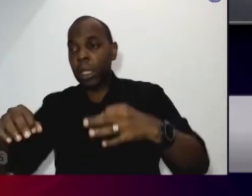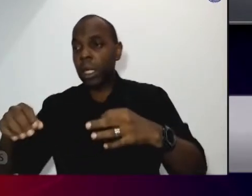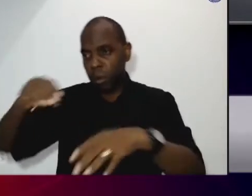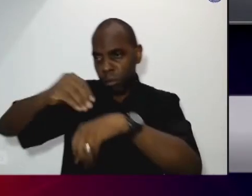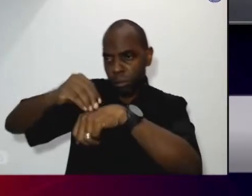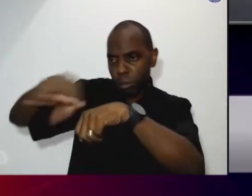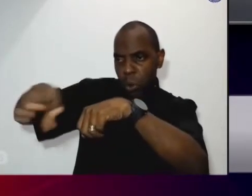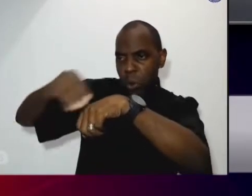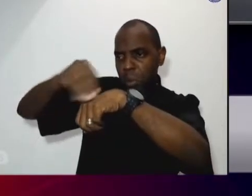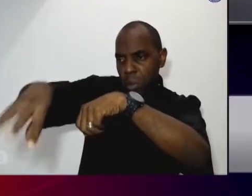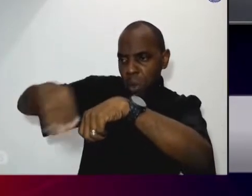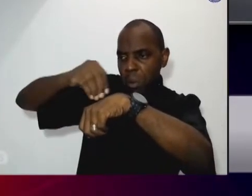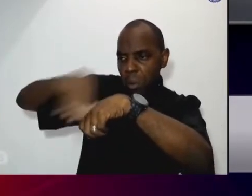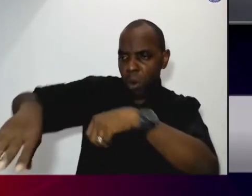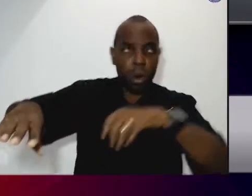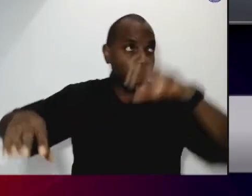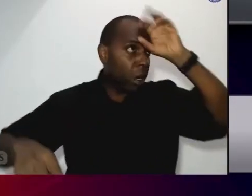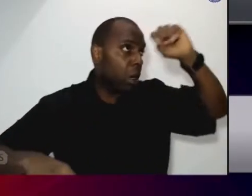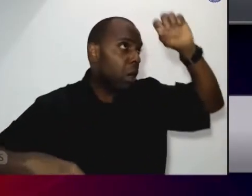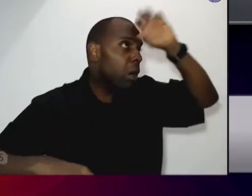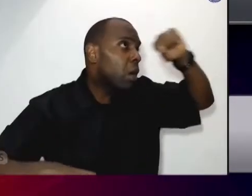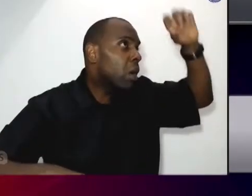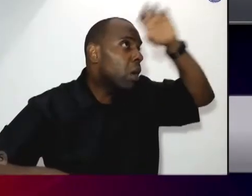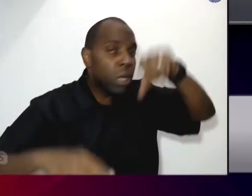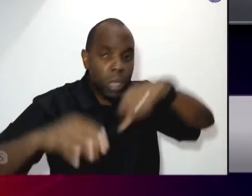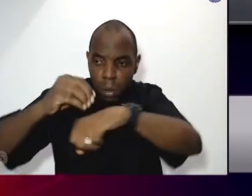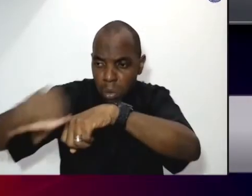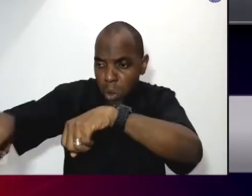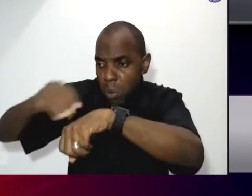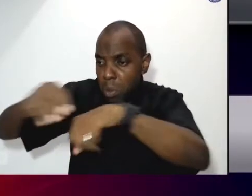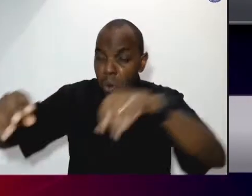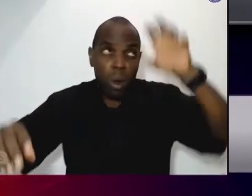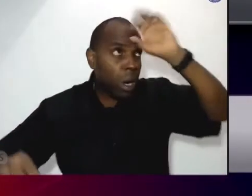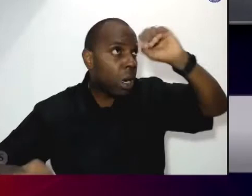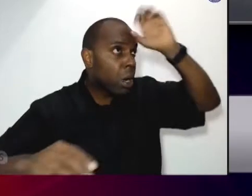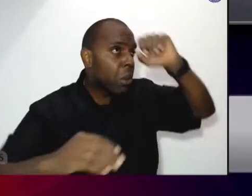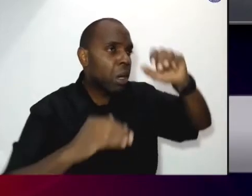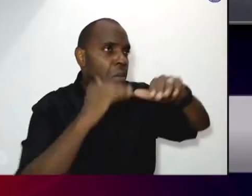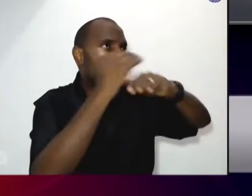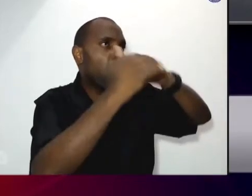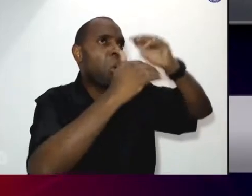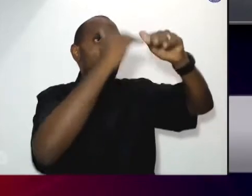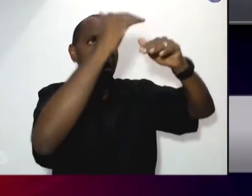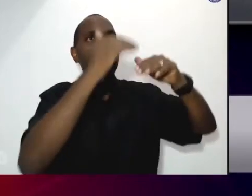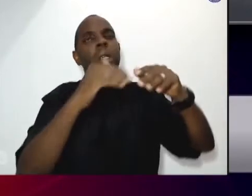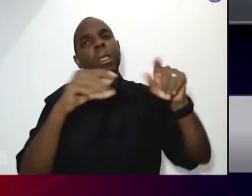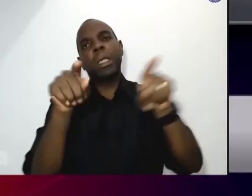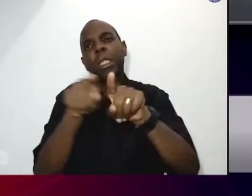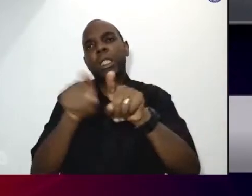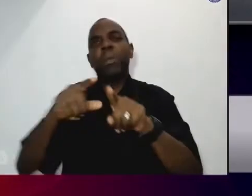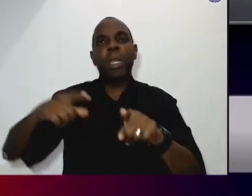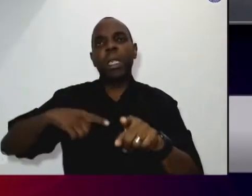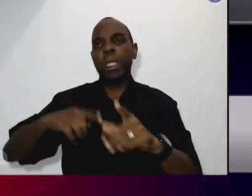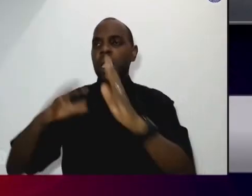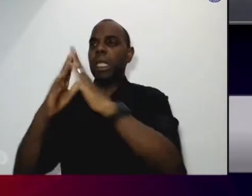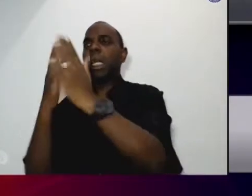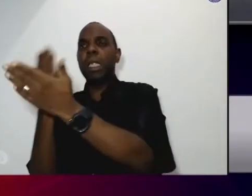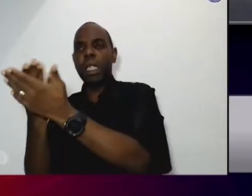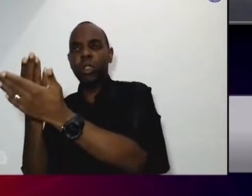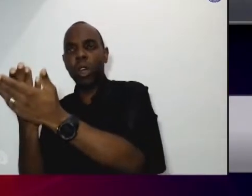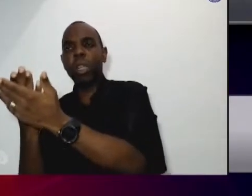ao longo do tempo. Na ajuda que nós damos para que ela faça a lição de casa na escola que ela estuda.